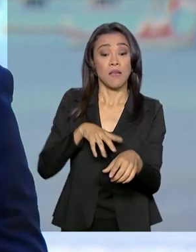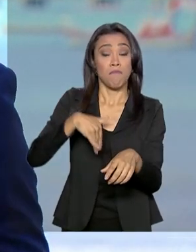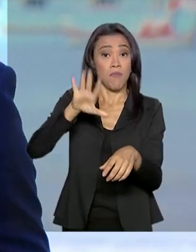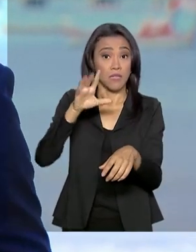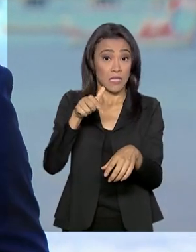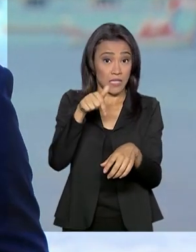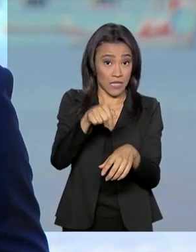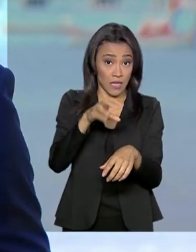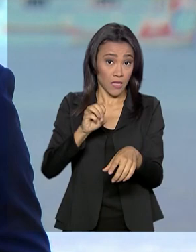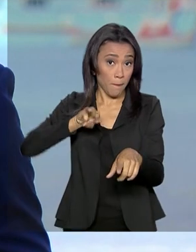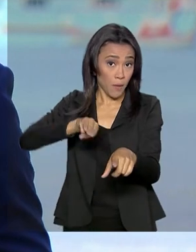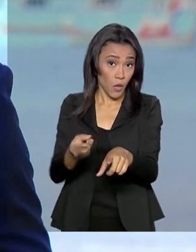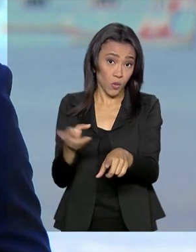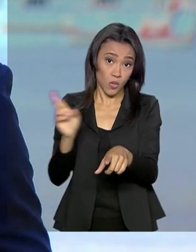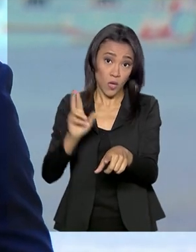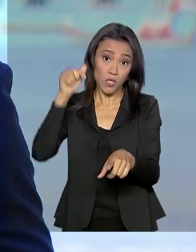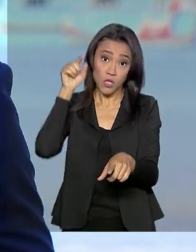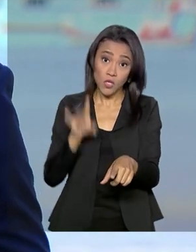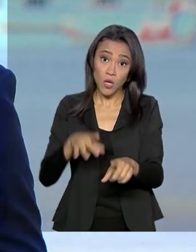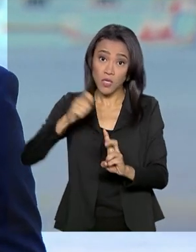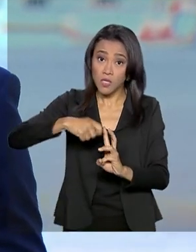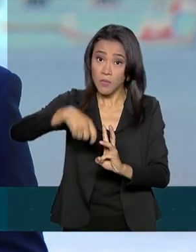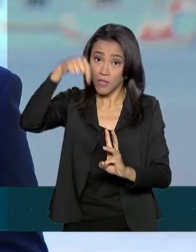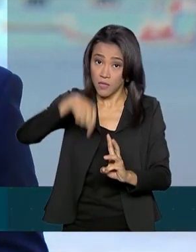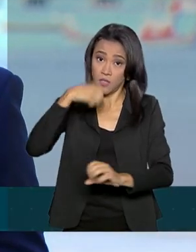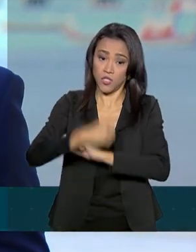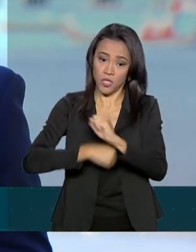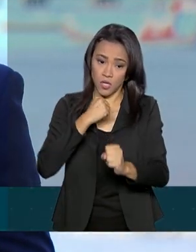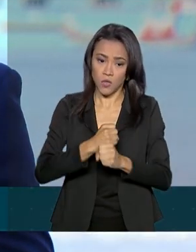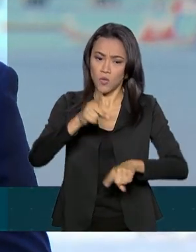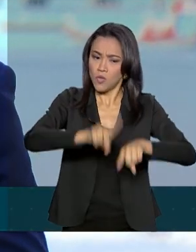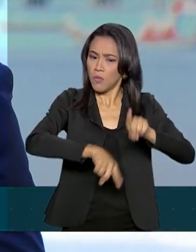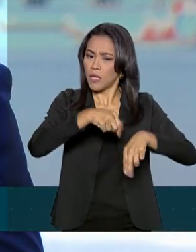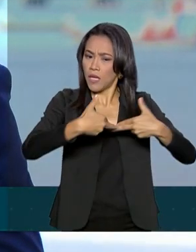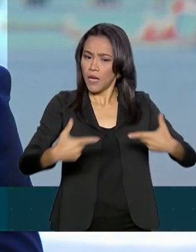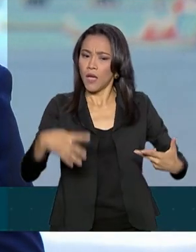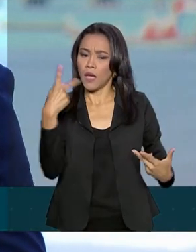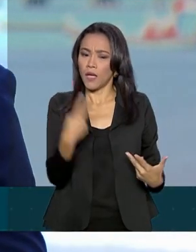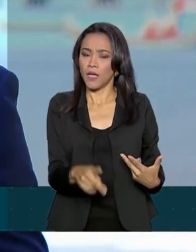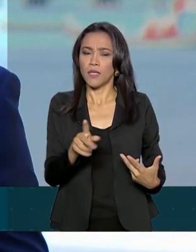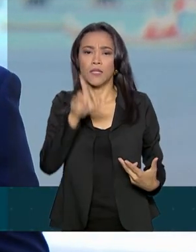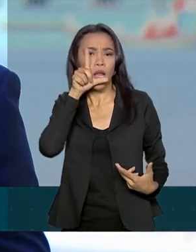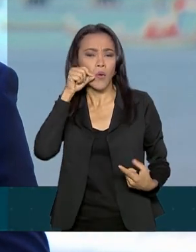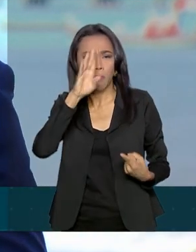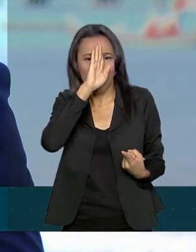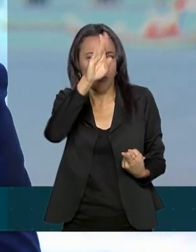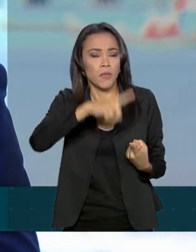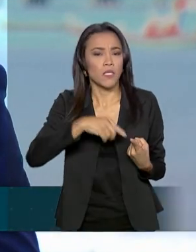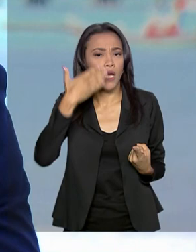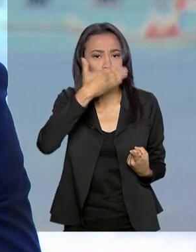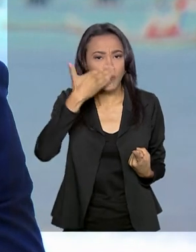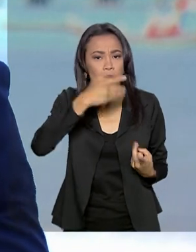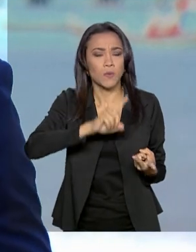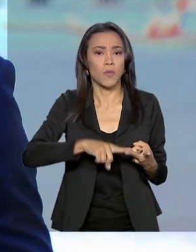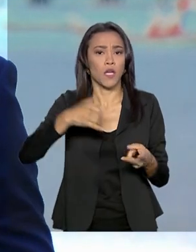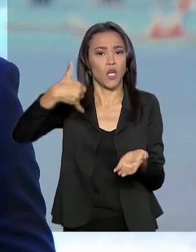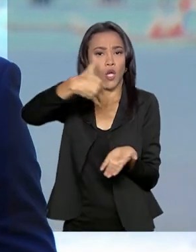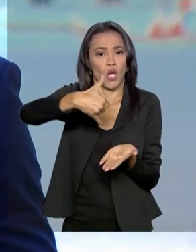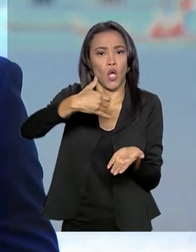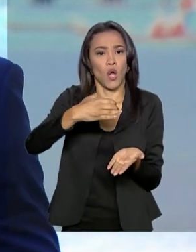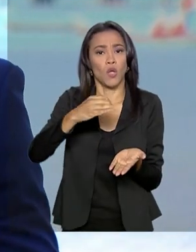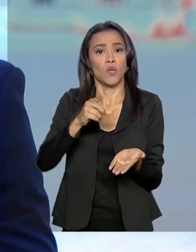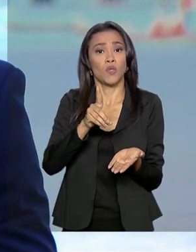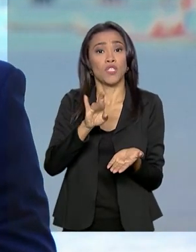só nos primeiros seis meses deste ano. Os produtos alagoanos, principalmente açúcar e óleo diesel, vão para